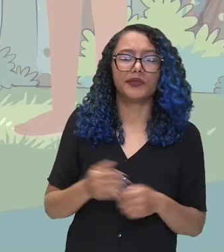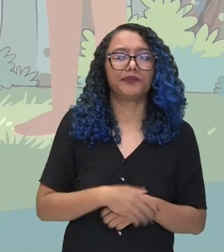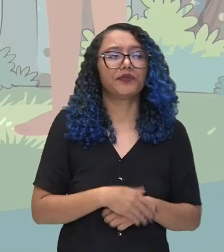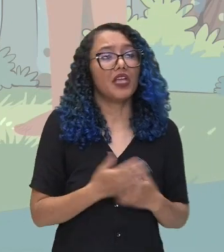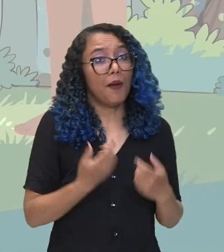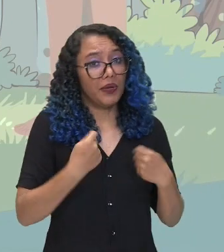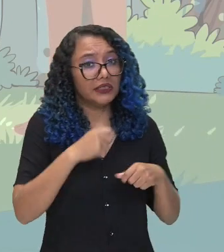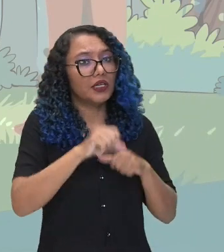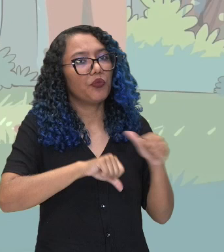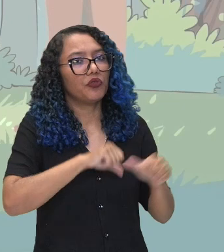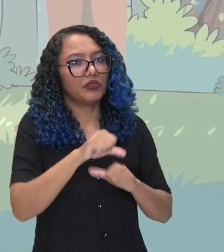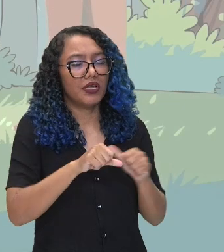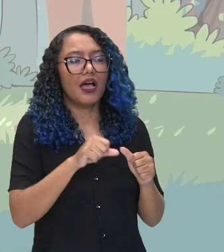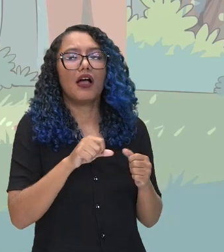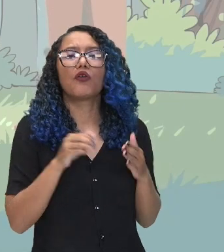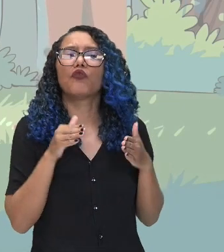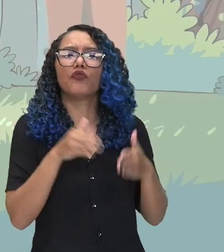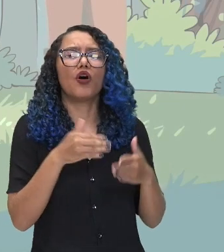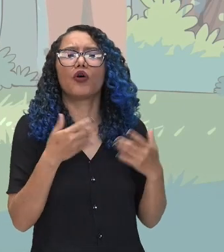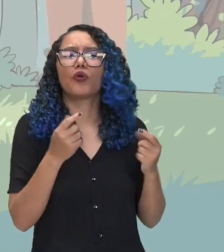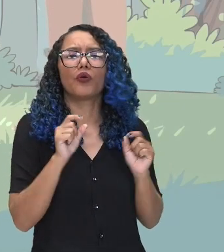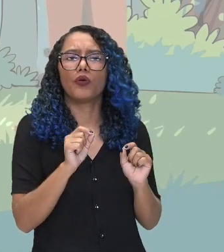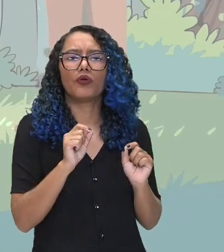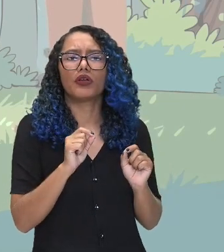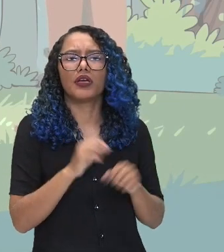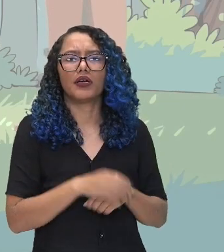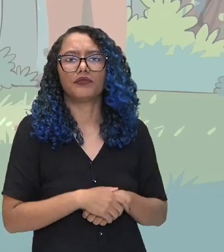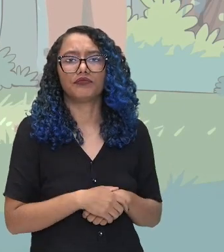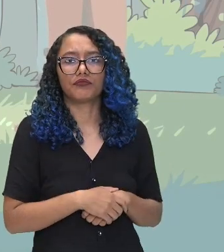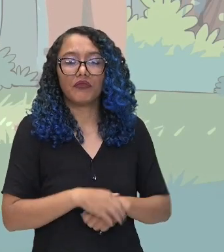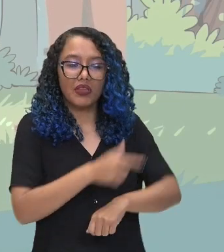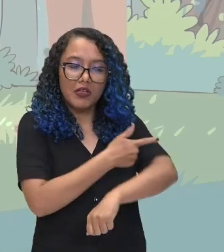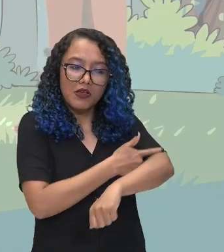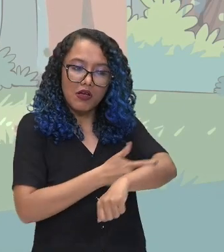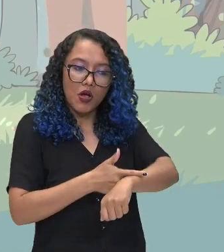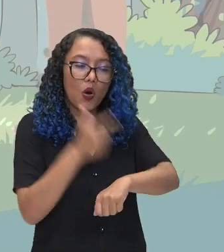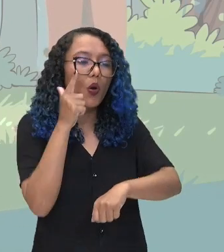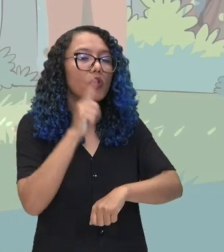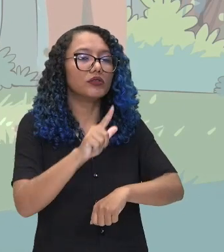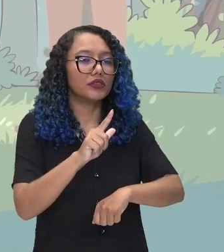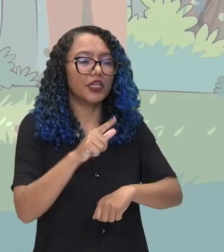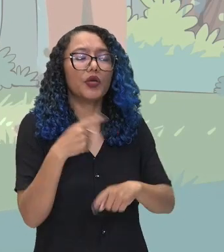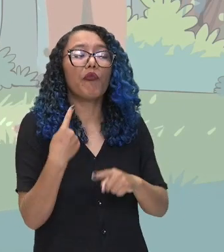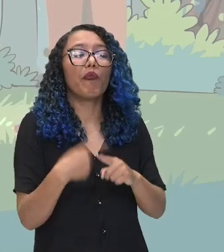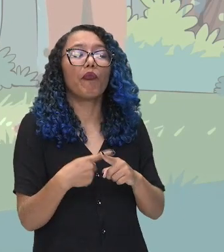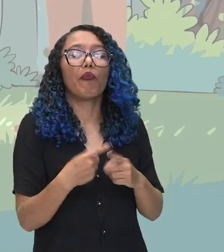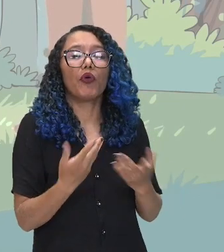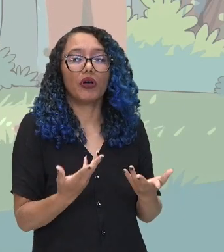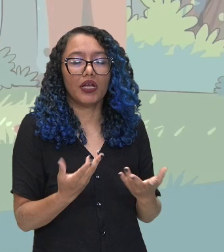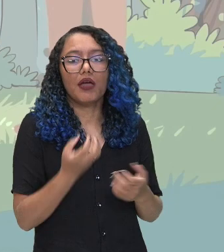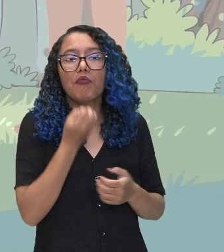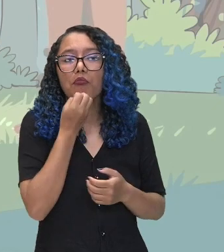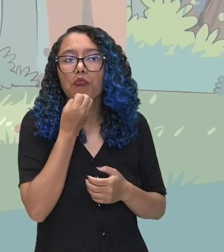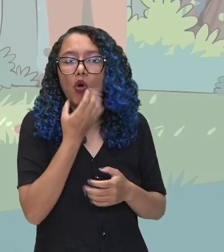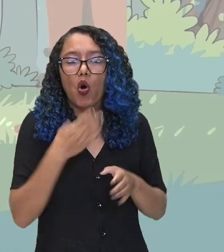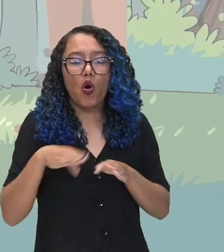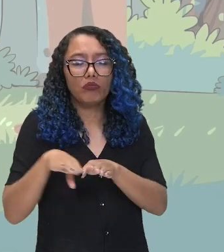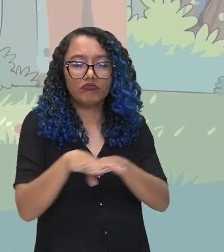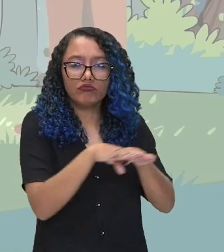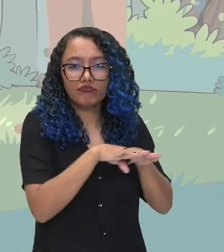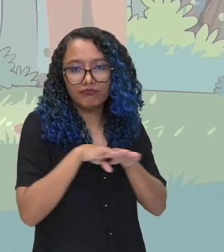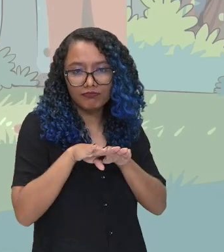costumes com o objetivo de alcançarmos a civilidade. Pois isso será bom para todos